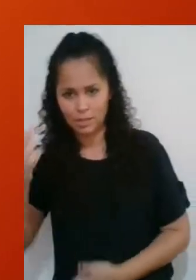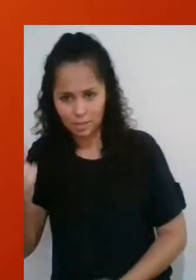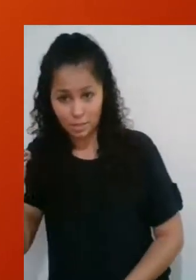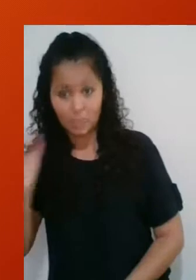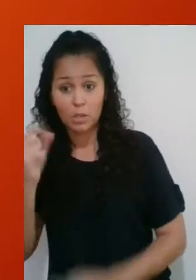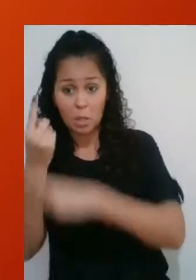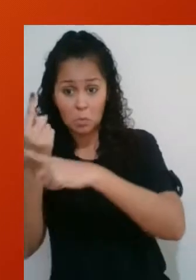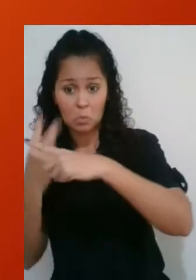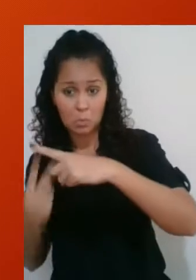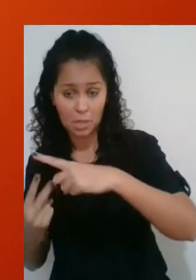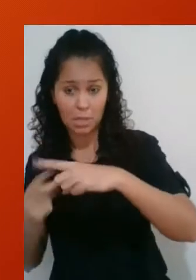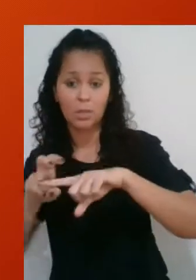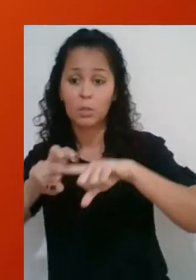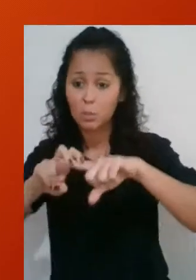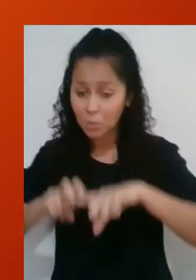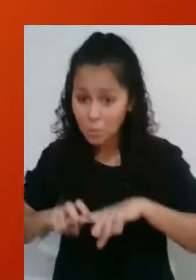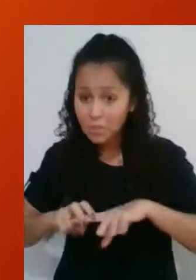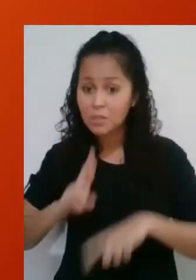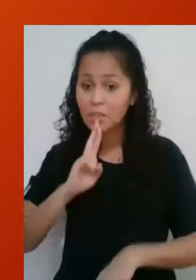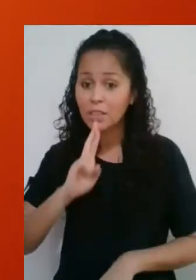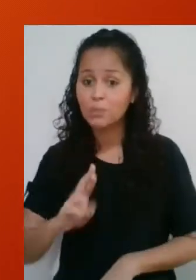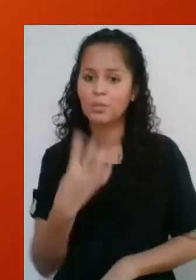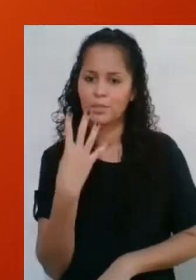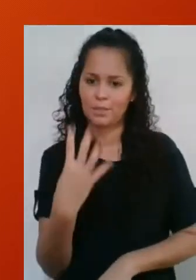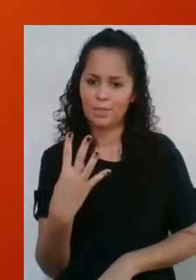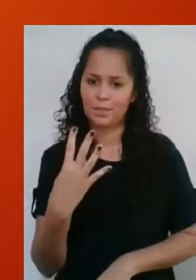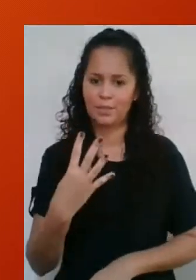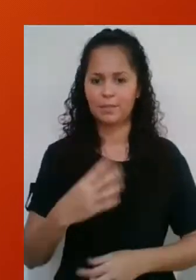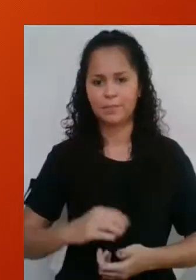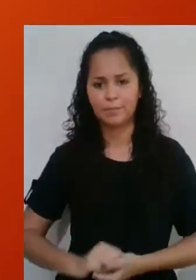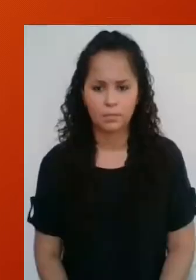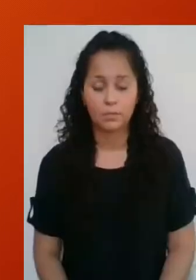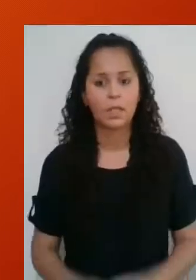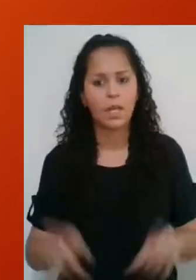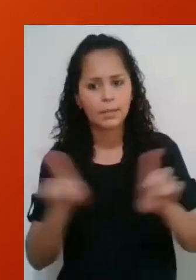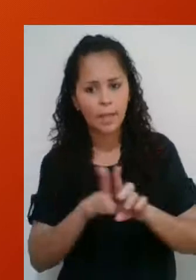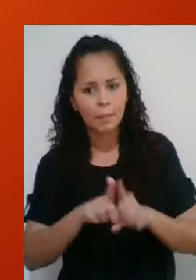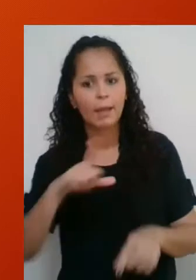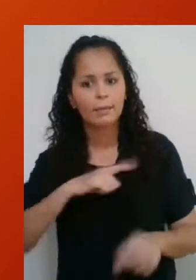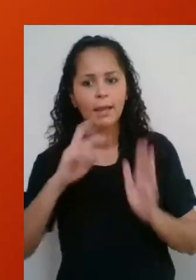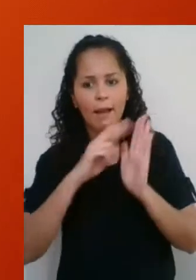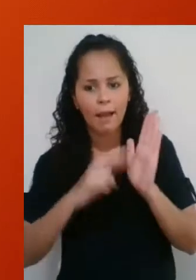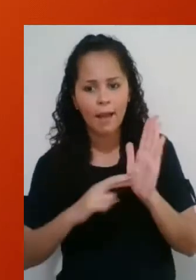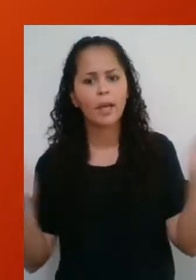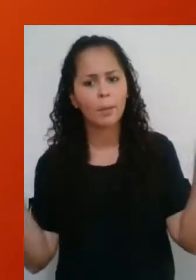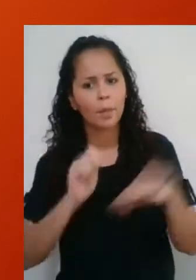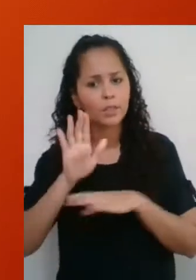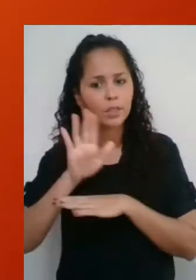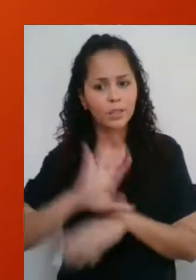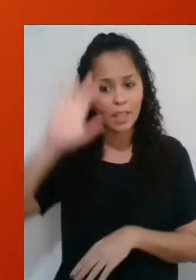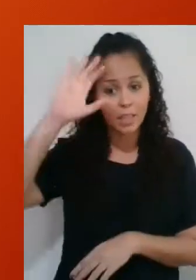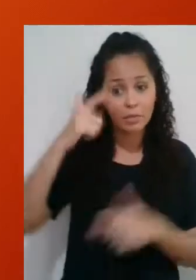cosseno de 60, que vale 1,5. Portanto, a medida desse cateto será 4. Há ainda